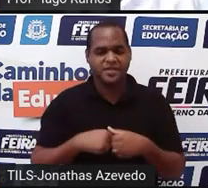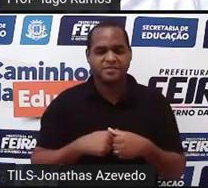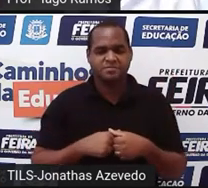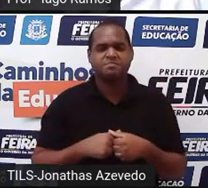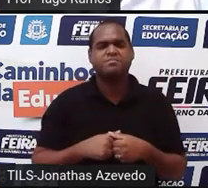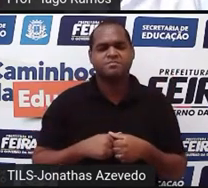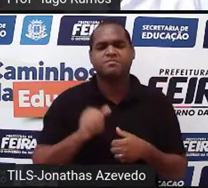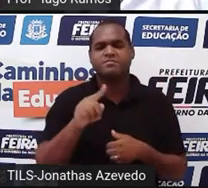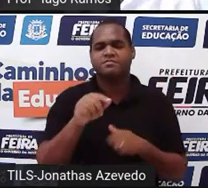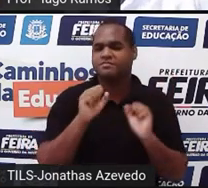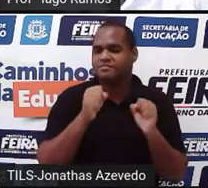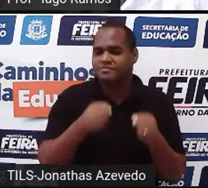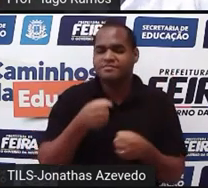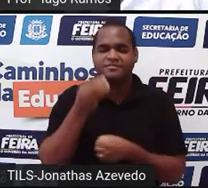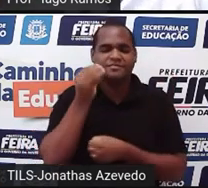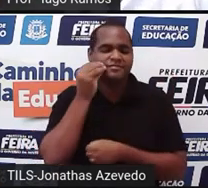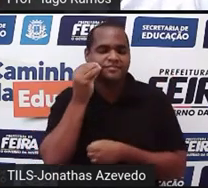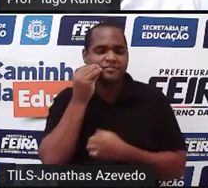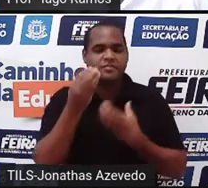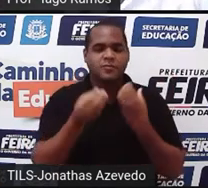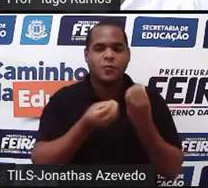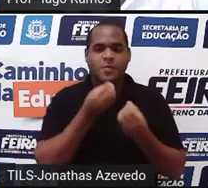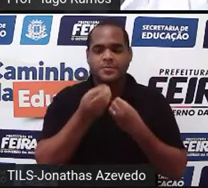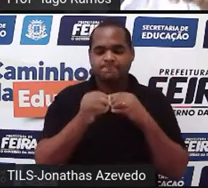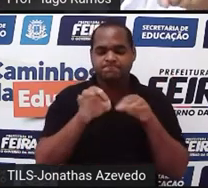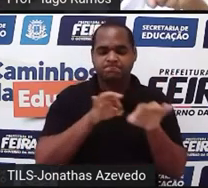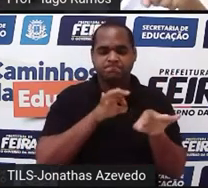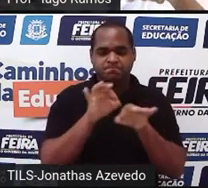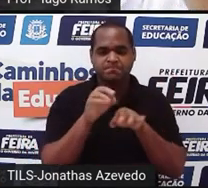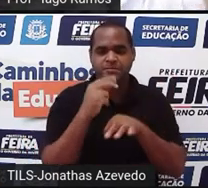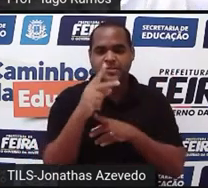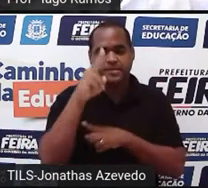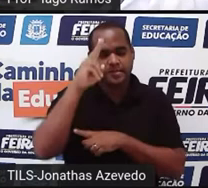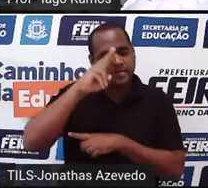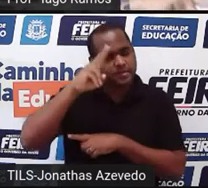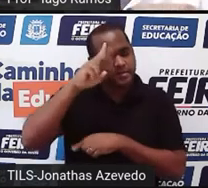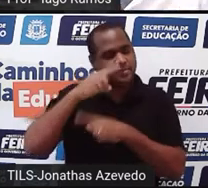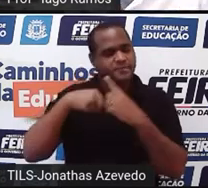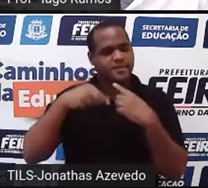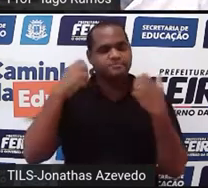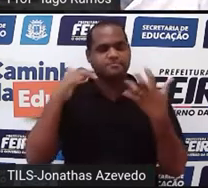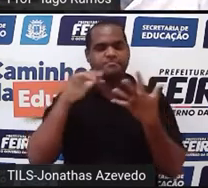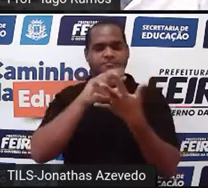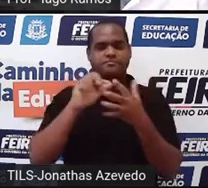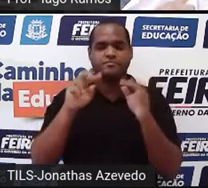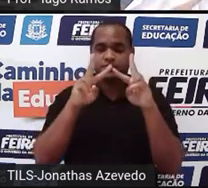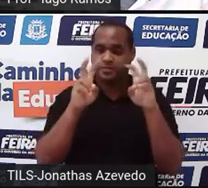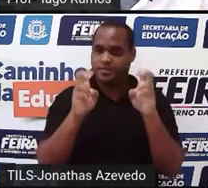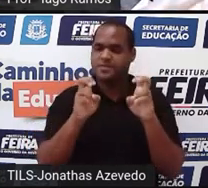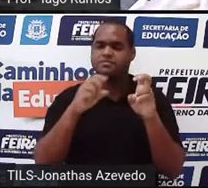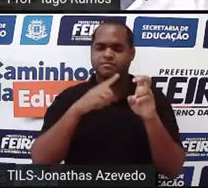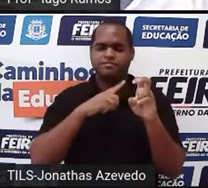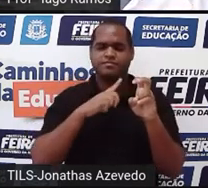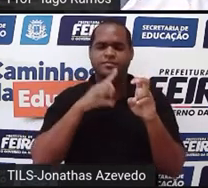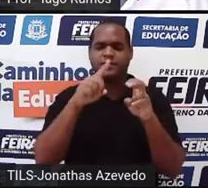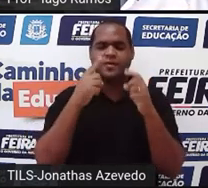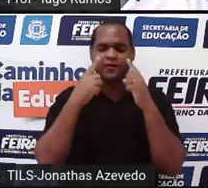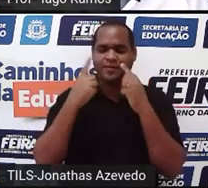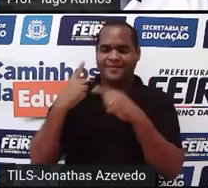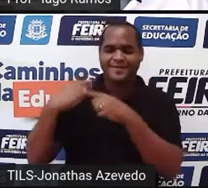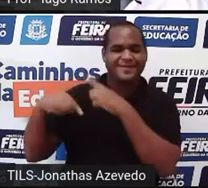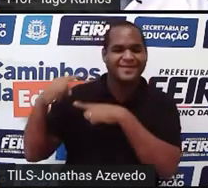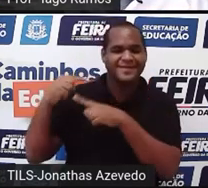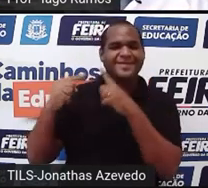fazer com que você lembre de coisas sobre esse tema que a gente viu em aulas